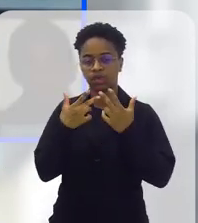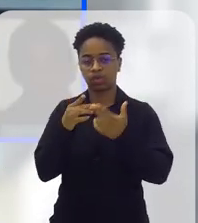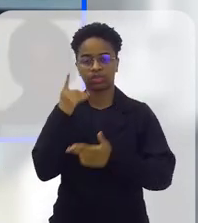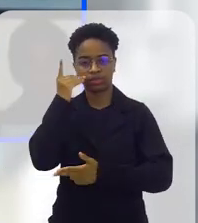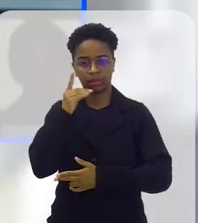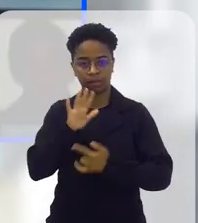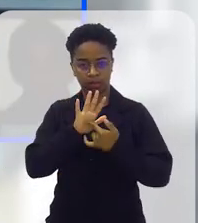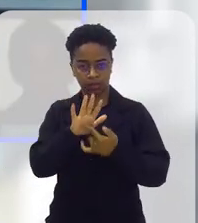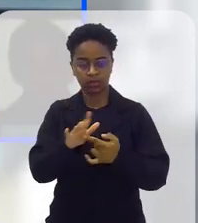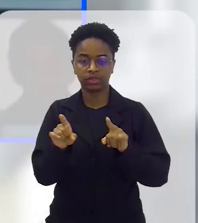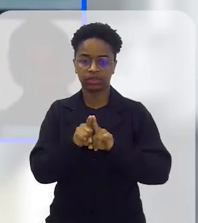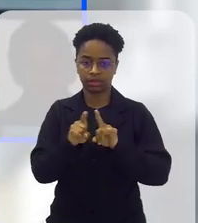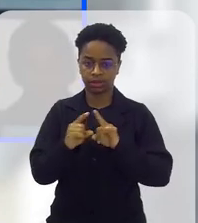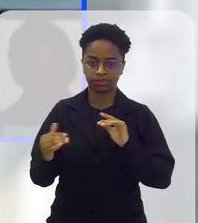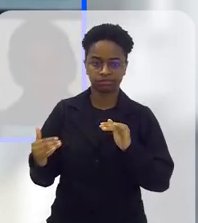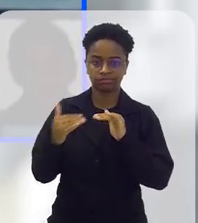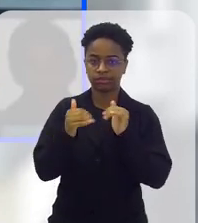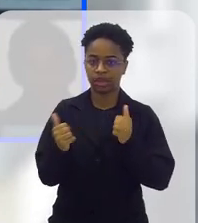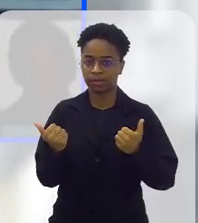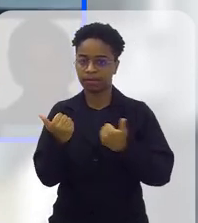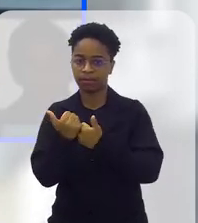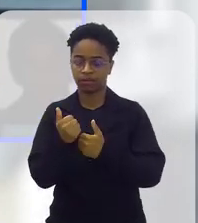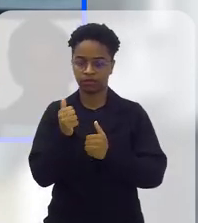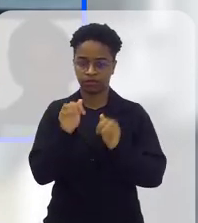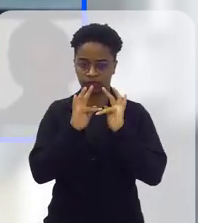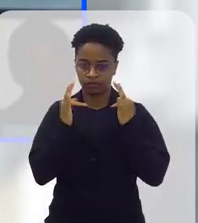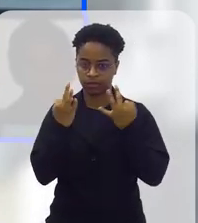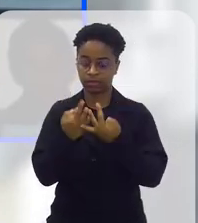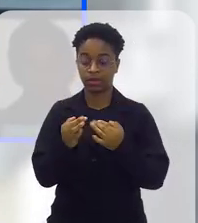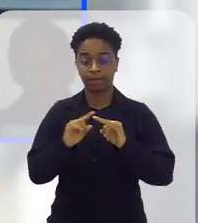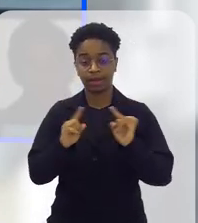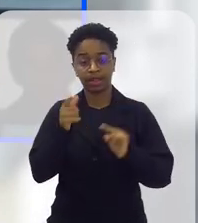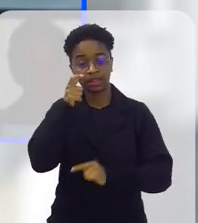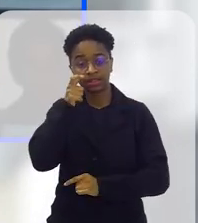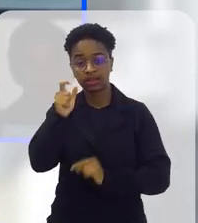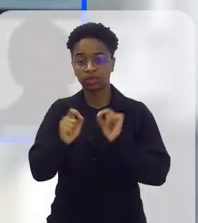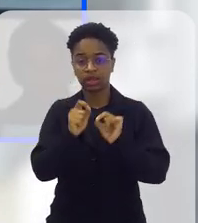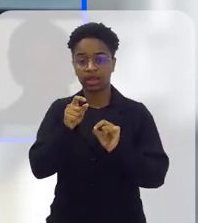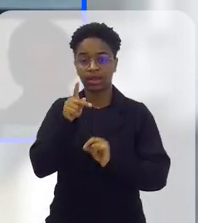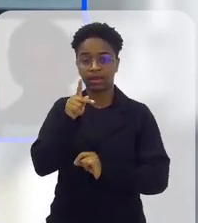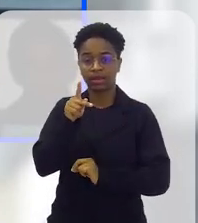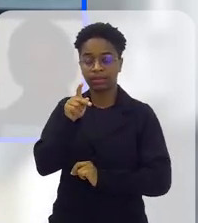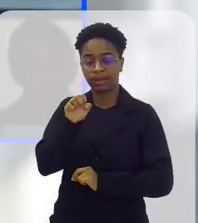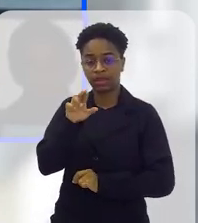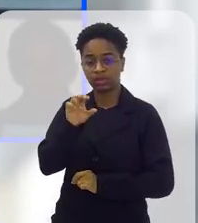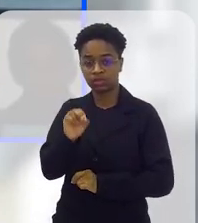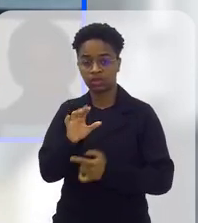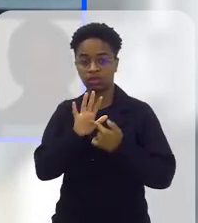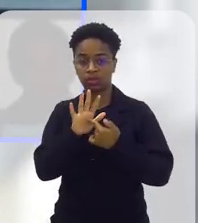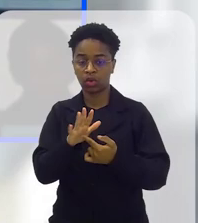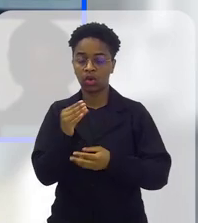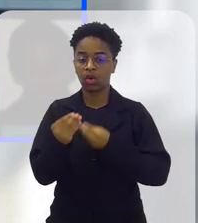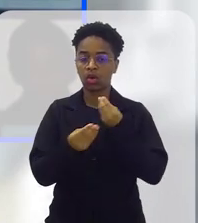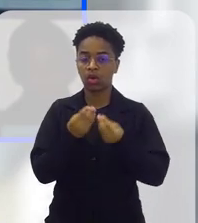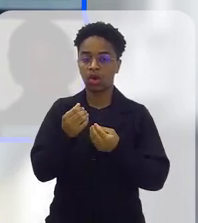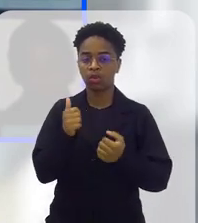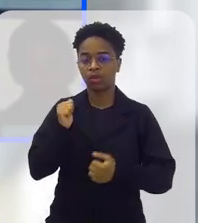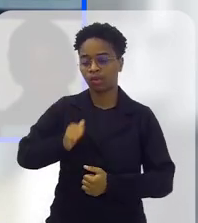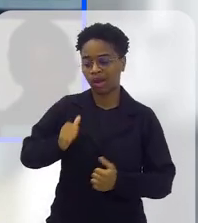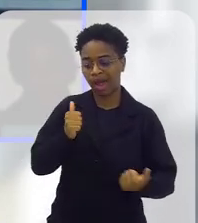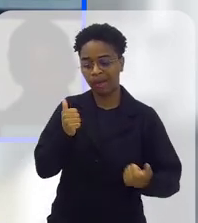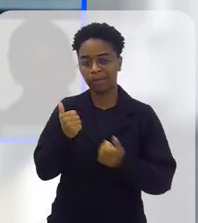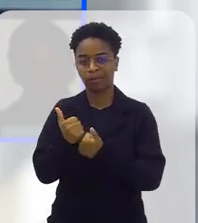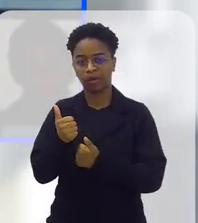deputado vem apresentando, também favorável a essas famílias. Acho que é interessante, o Pedro colocou muito bem um auxílio nesse